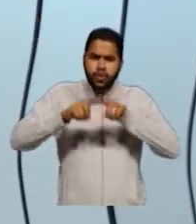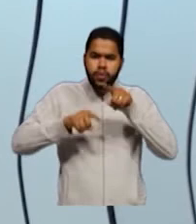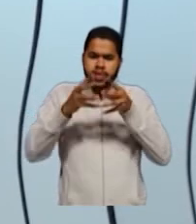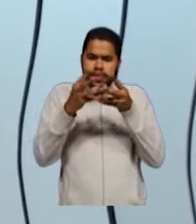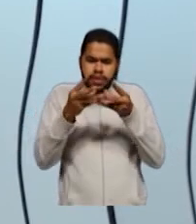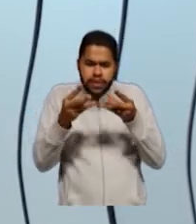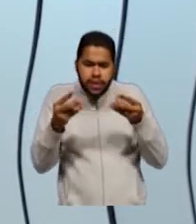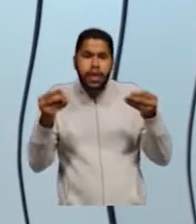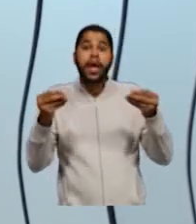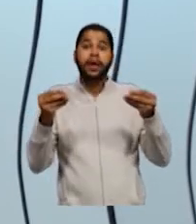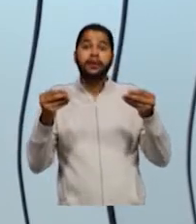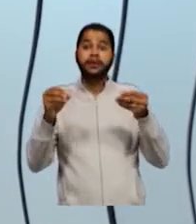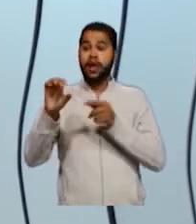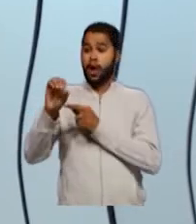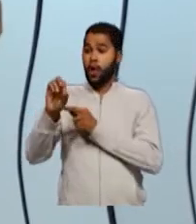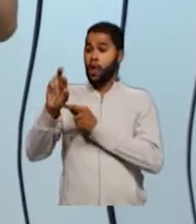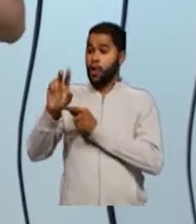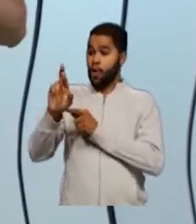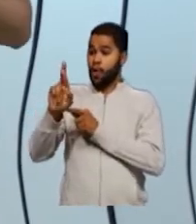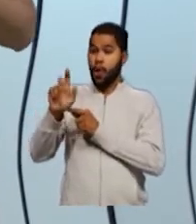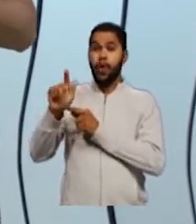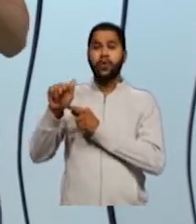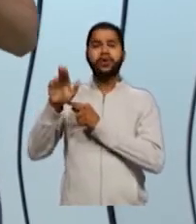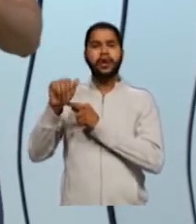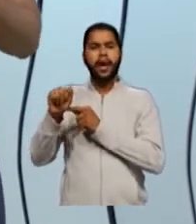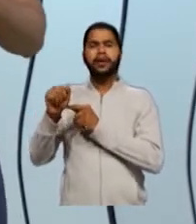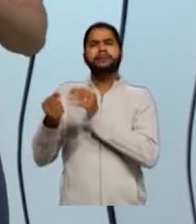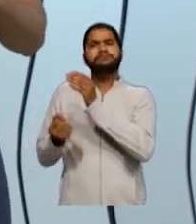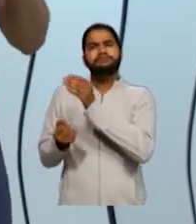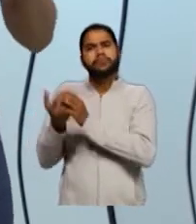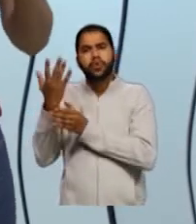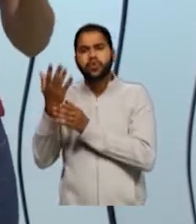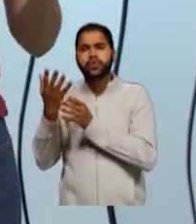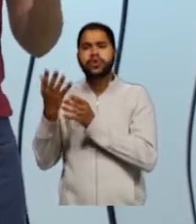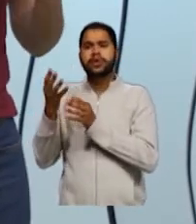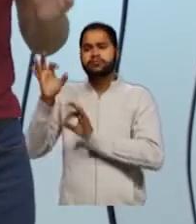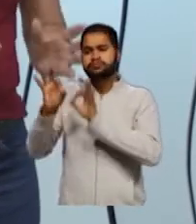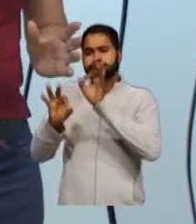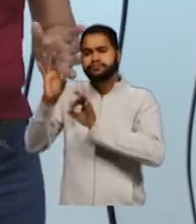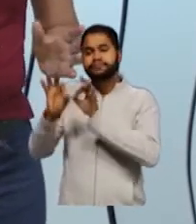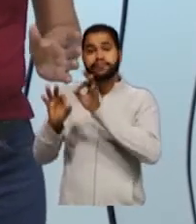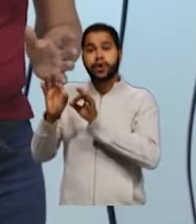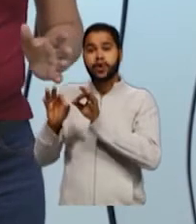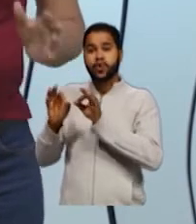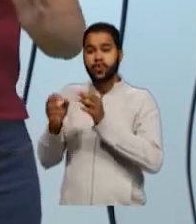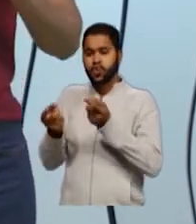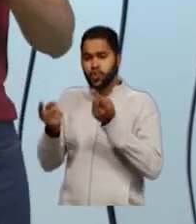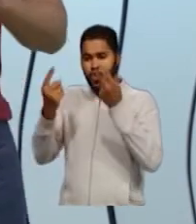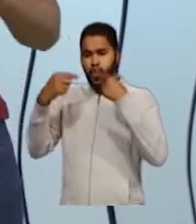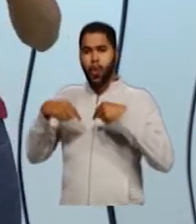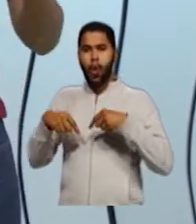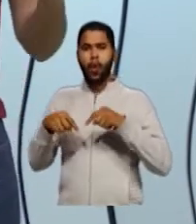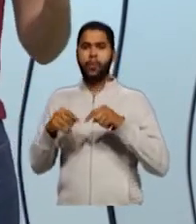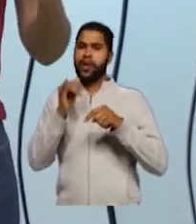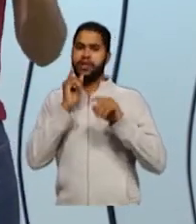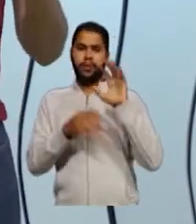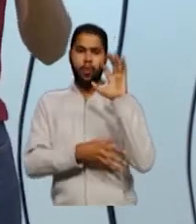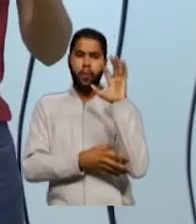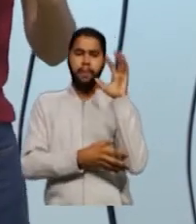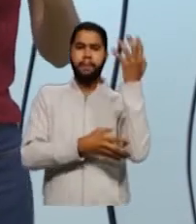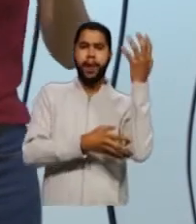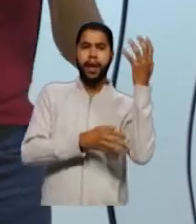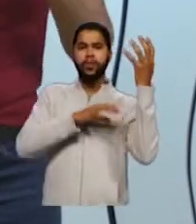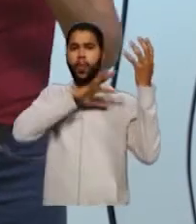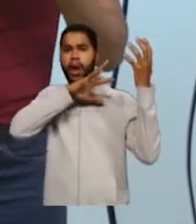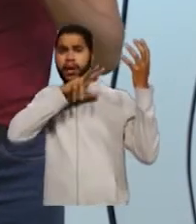eu preciso que ela seja produzida, sintetizada, num corpo de um ser vivo. Então, numa planta, num